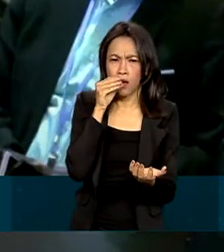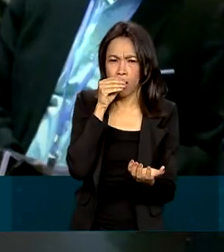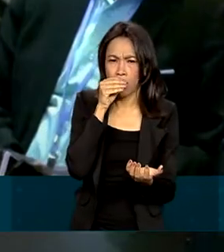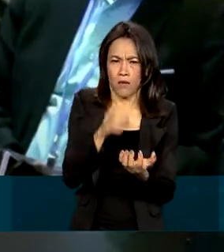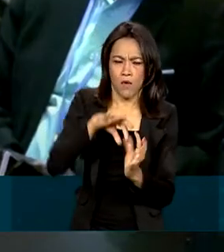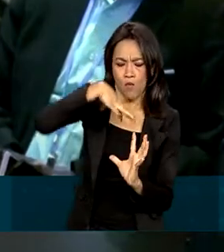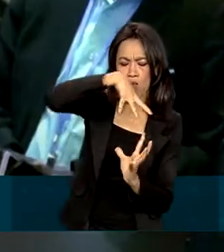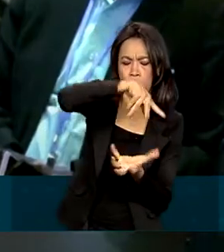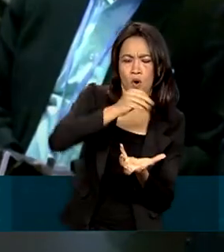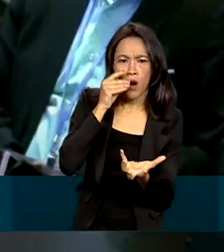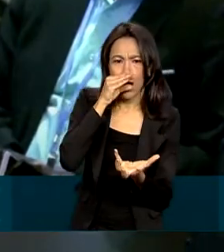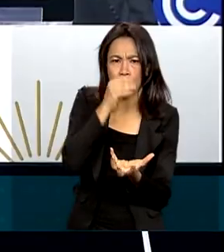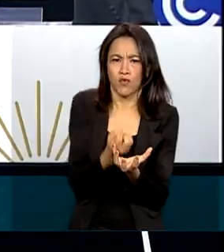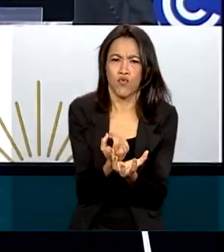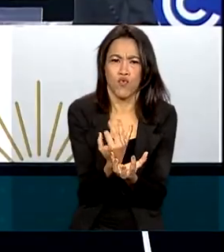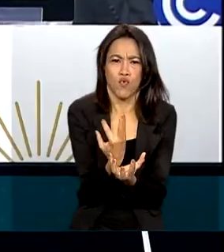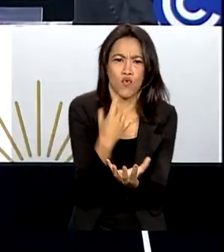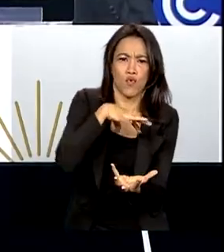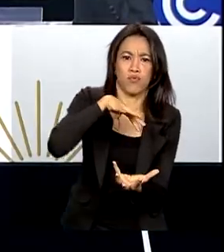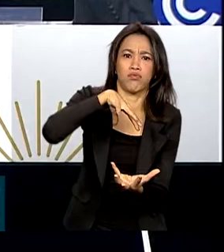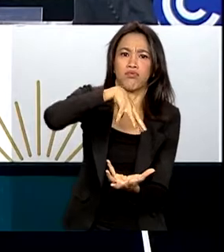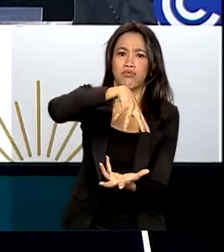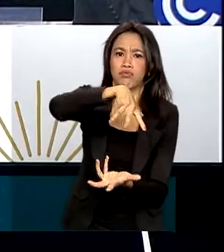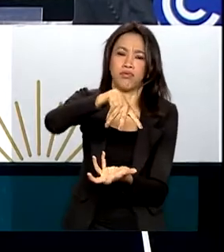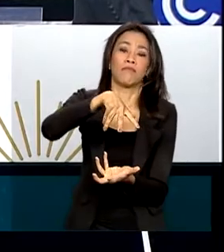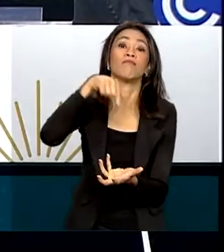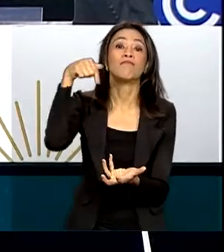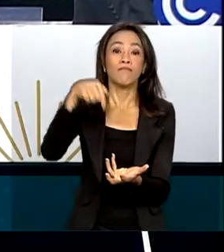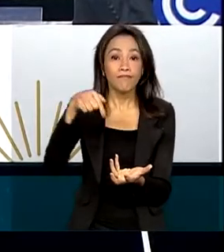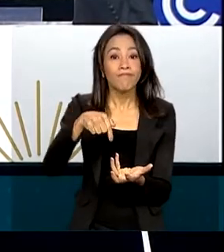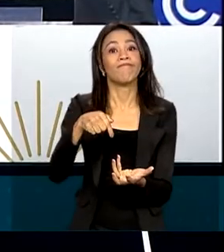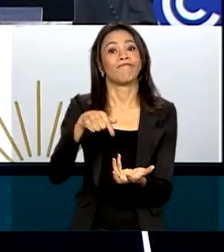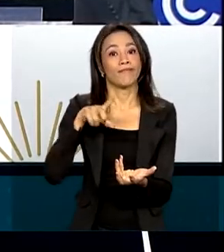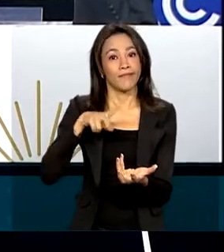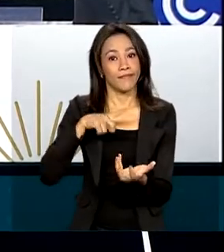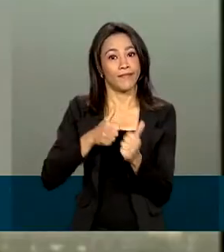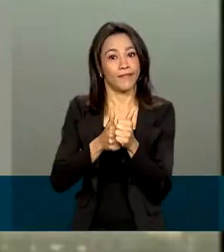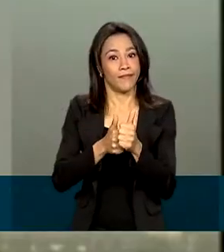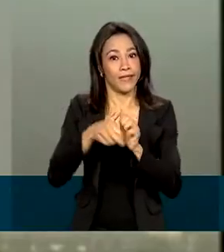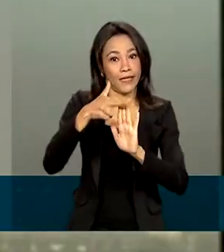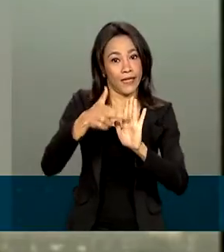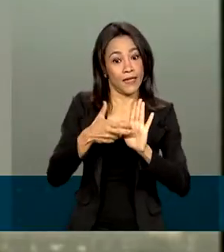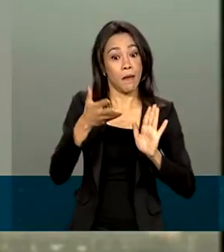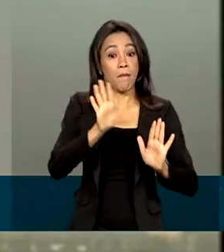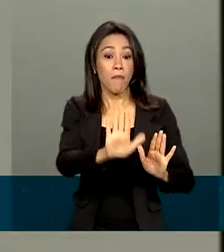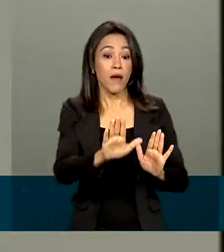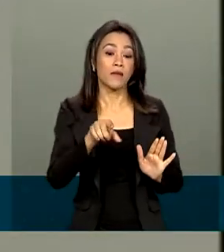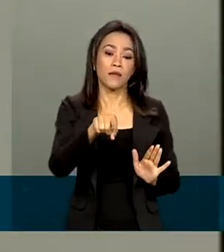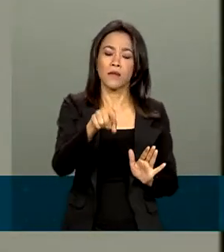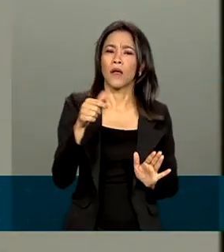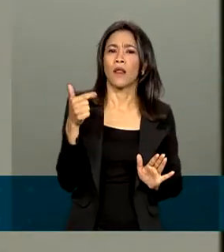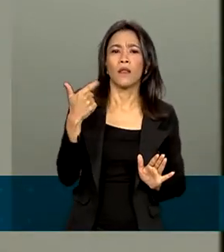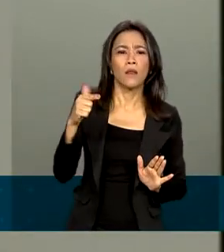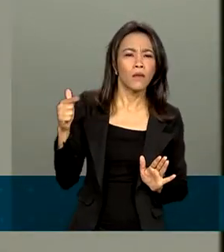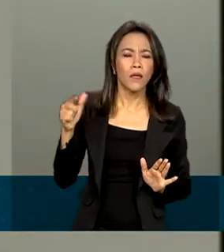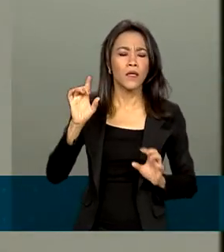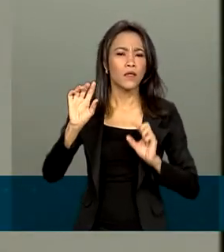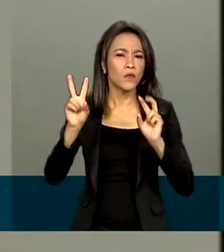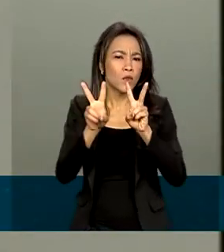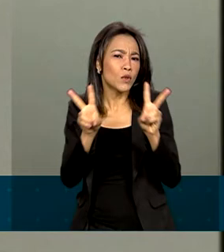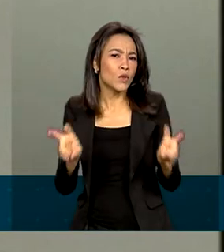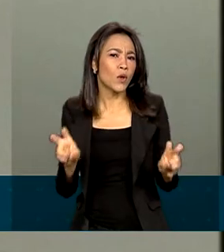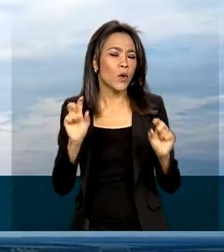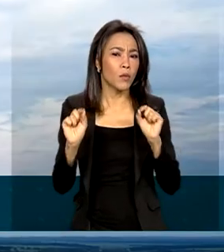abaixo de 2 graus Celsius em relação aos níveis pré-industriais. Mas não há menção sobre a eliminação